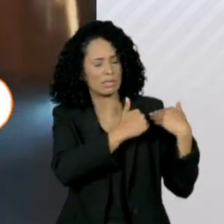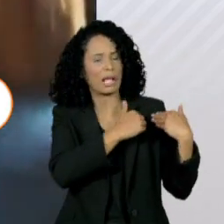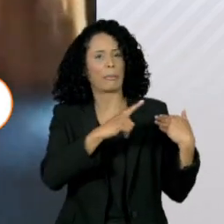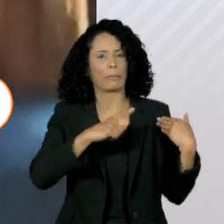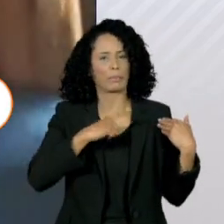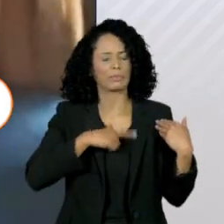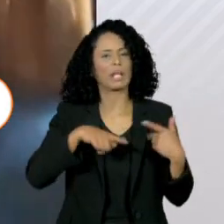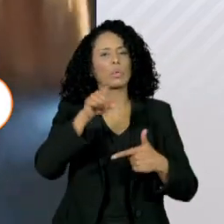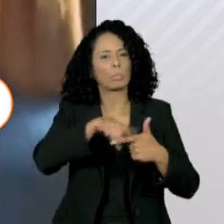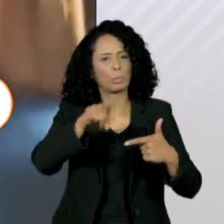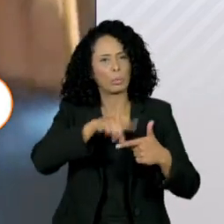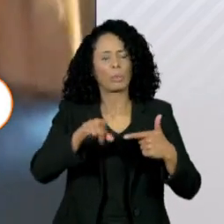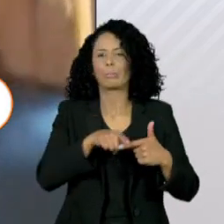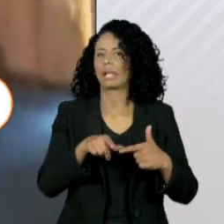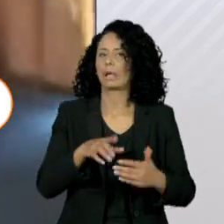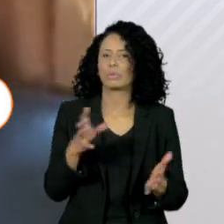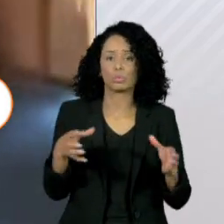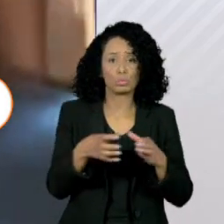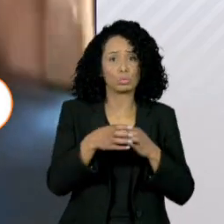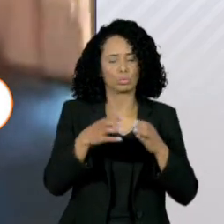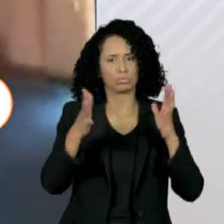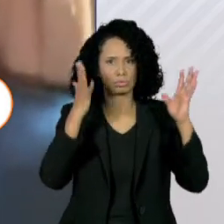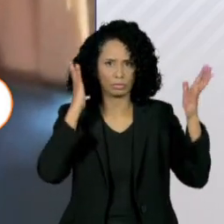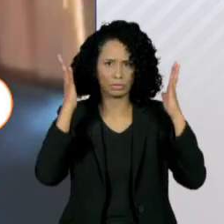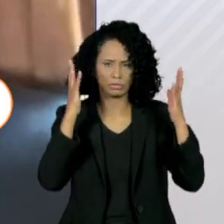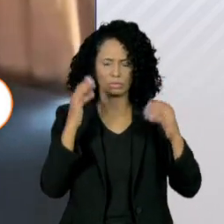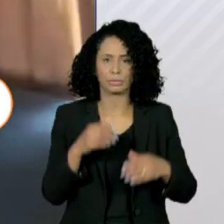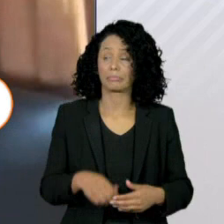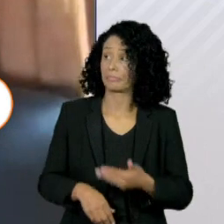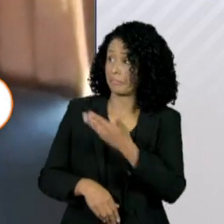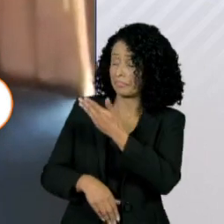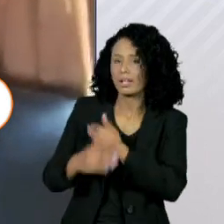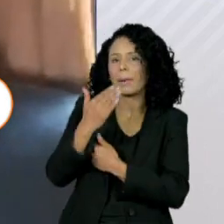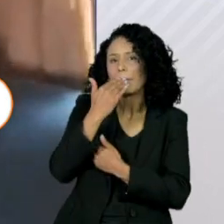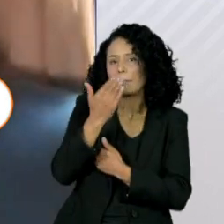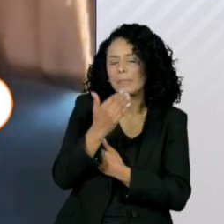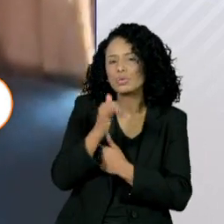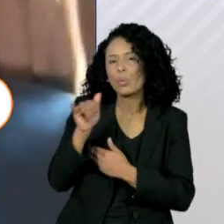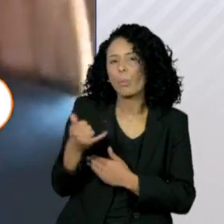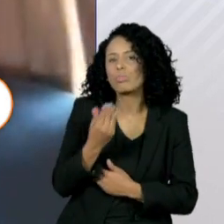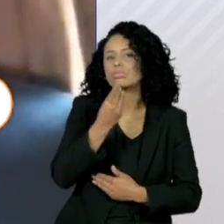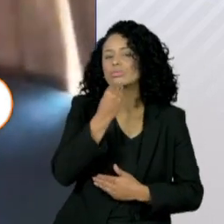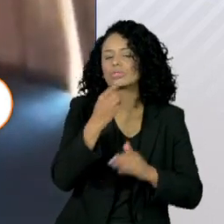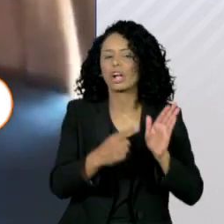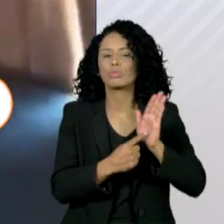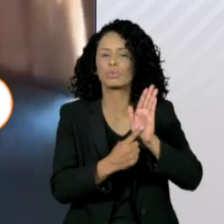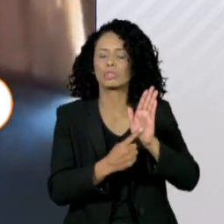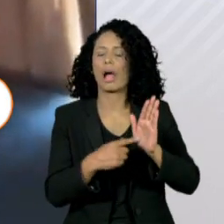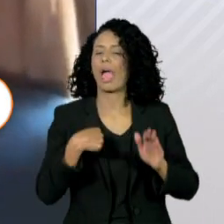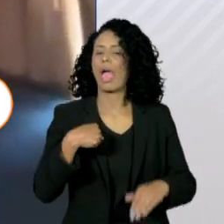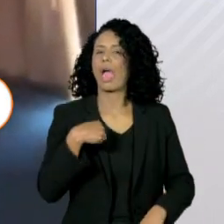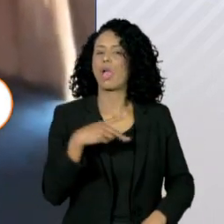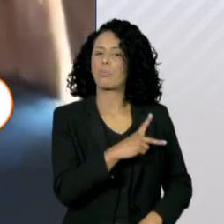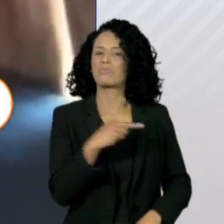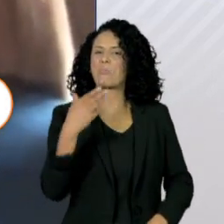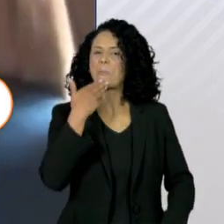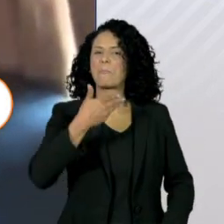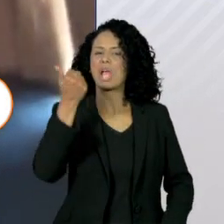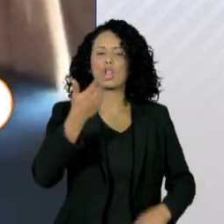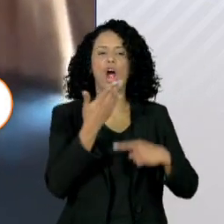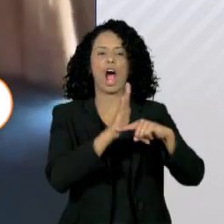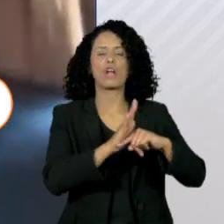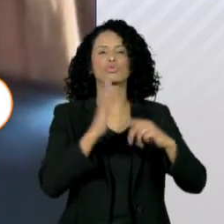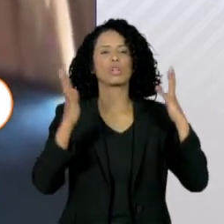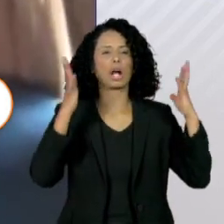Ciro pediu uma chance aos caminhoneiros para mostrar que pode ser o melhor presidente para eles e